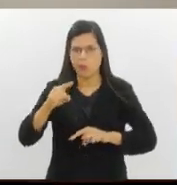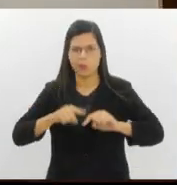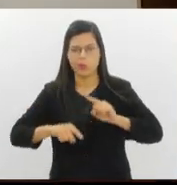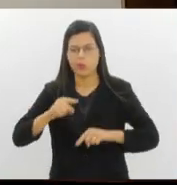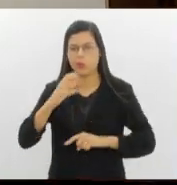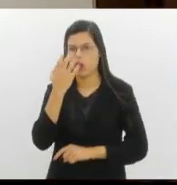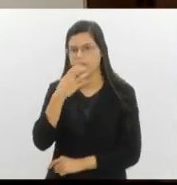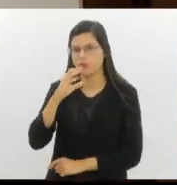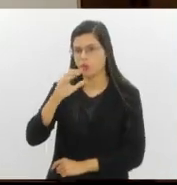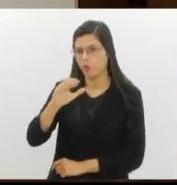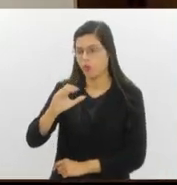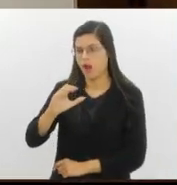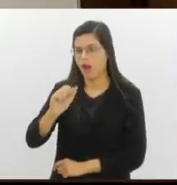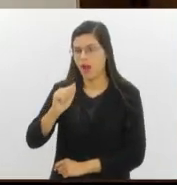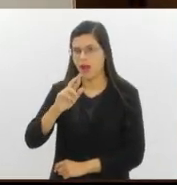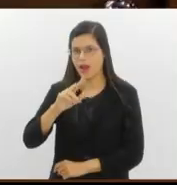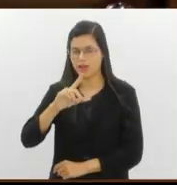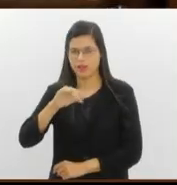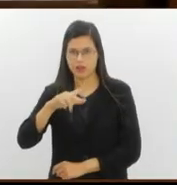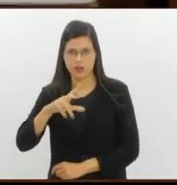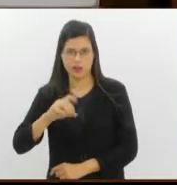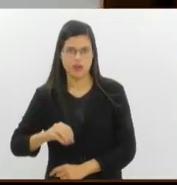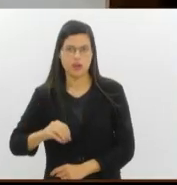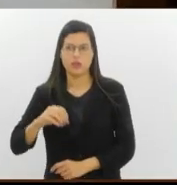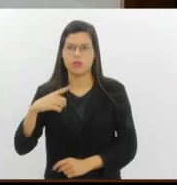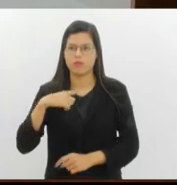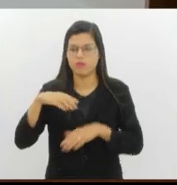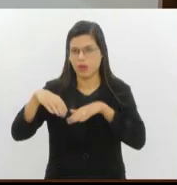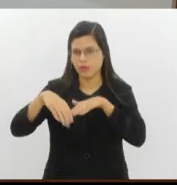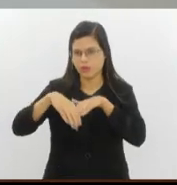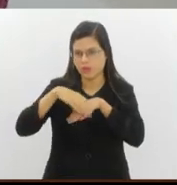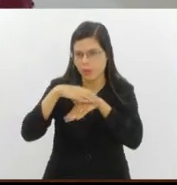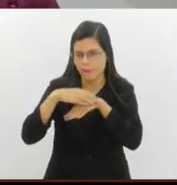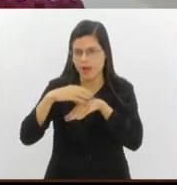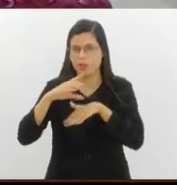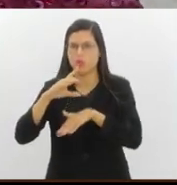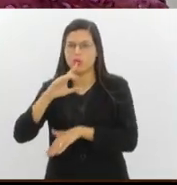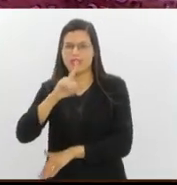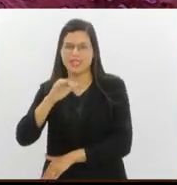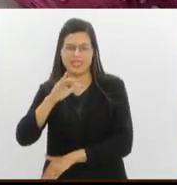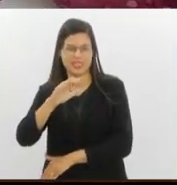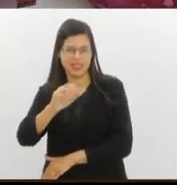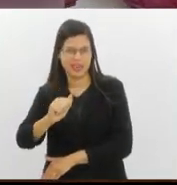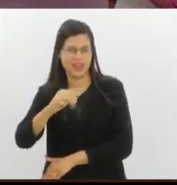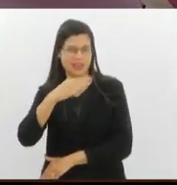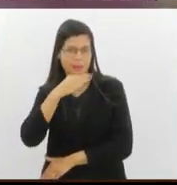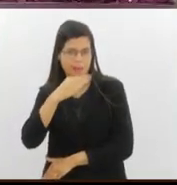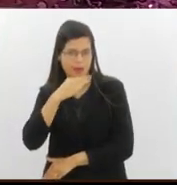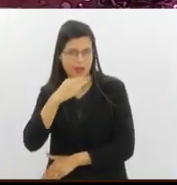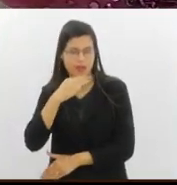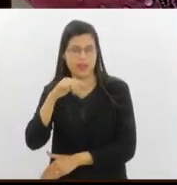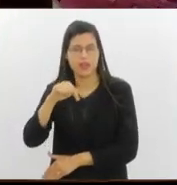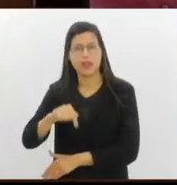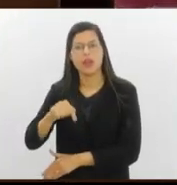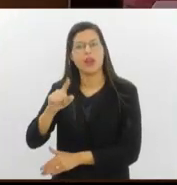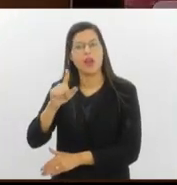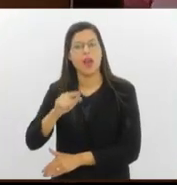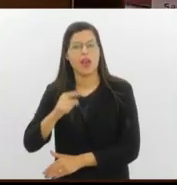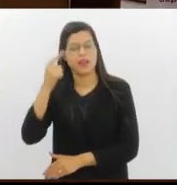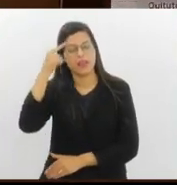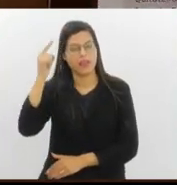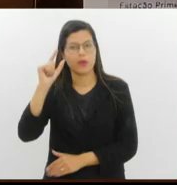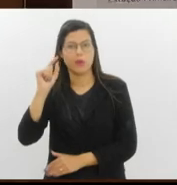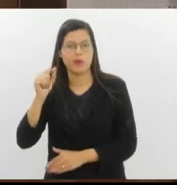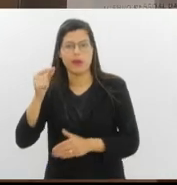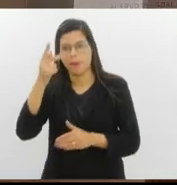Monarco e Tia Surica da Portela, o sapatinho bordado de Dona Zica da Mangueira. A ideia é inserir o visitante na atmosfera